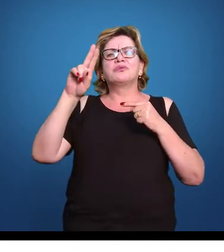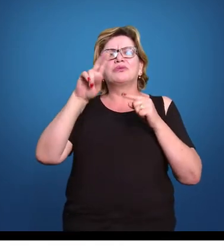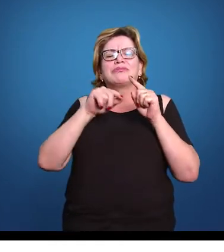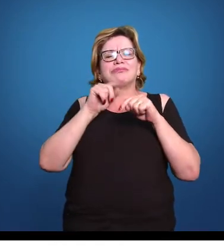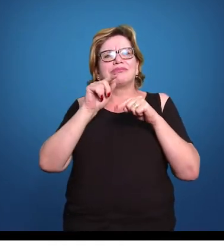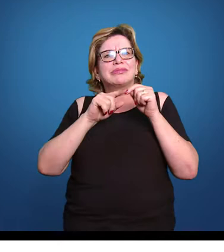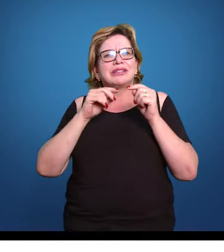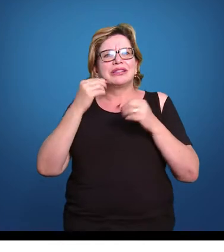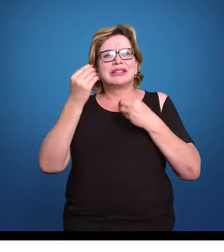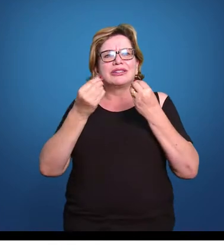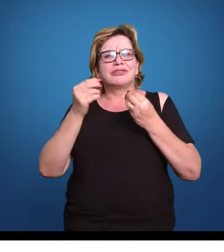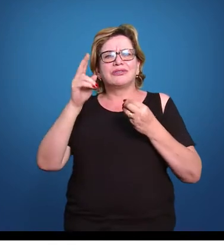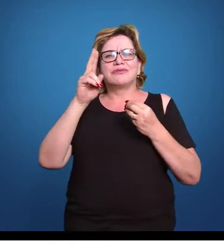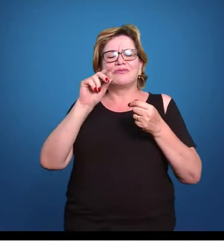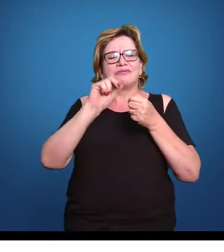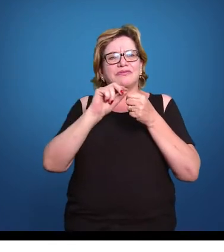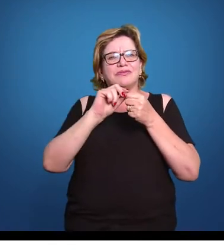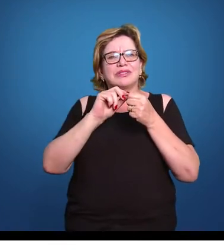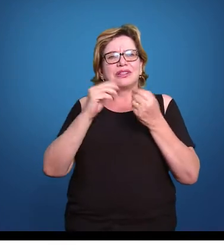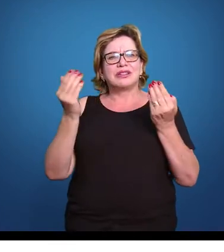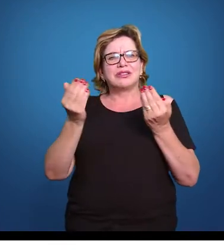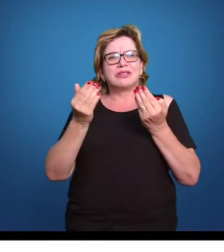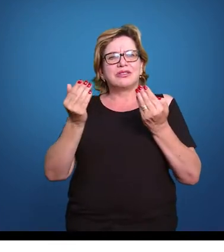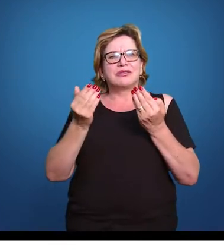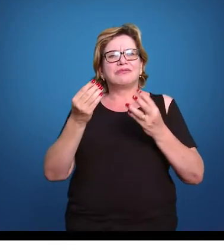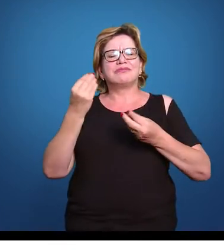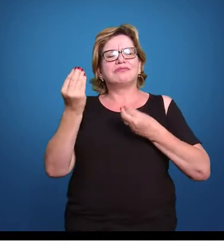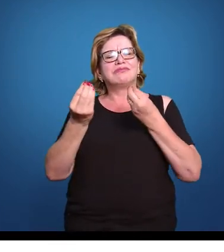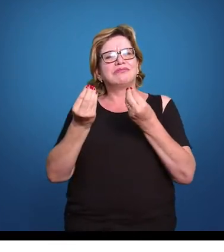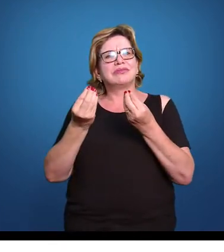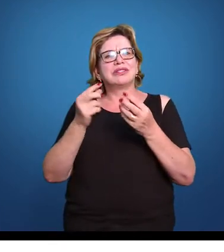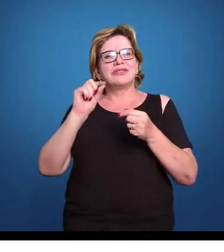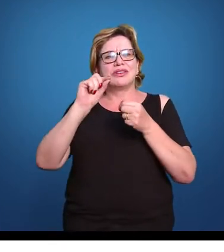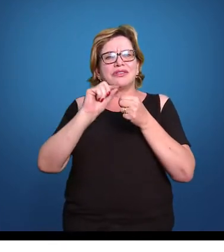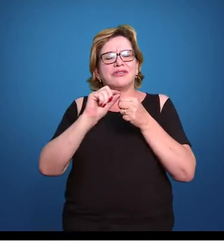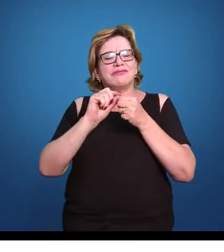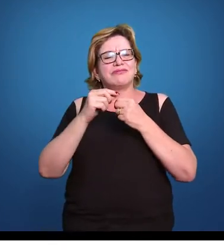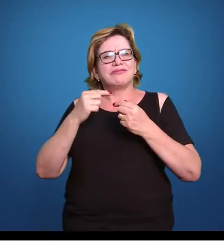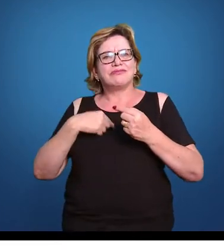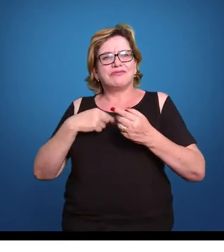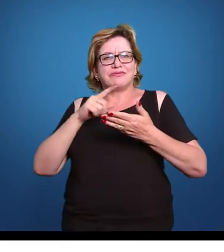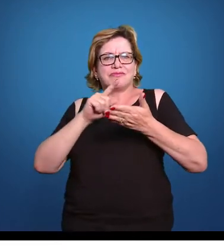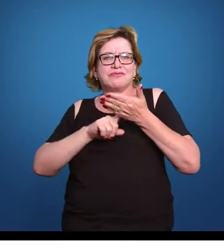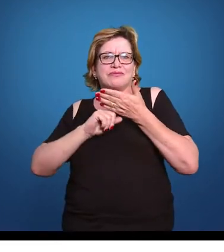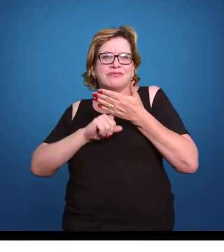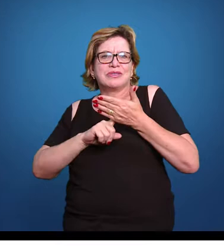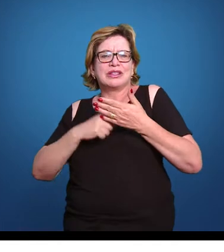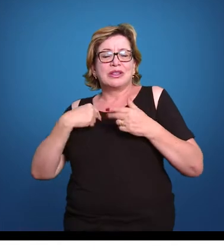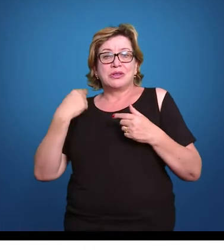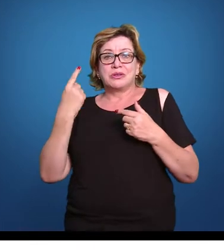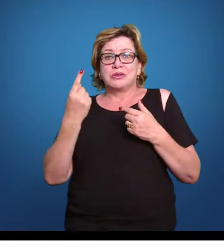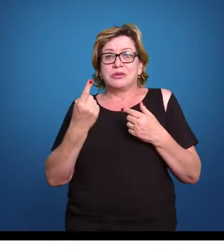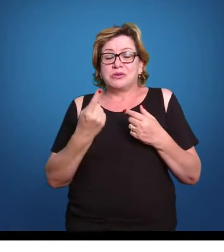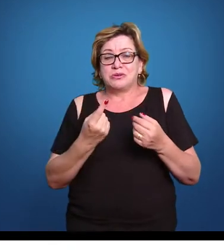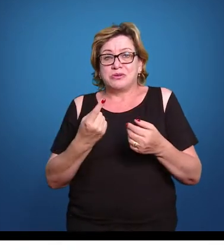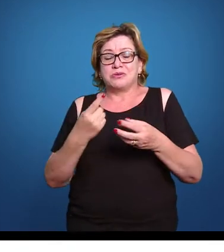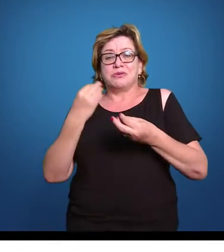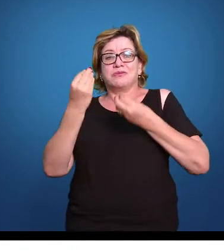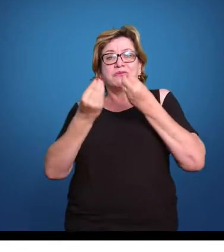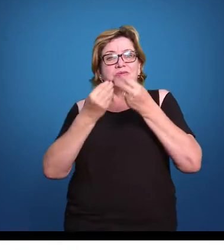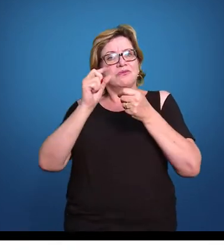que nós utilizaremos nesse curso, que vão nos dar uma maior segurança daquilo,